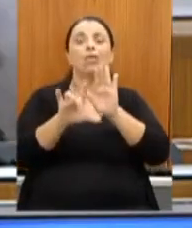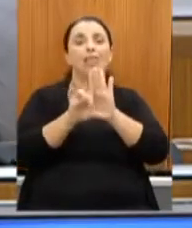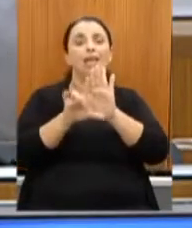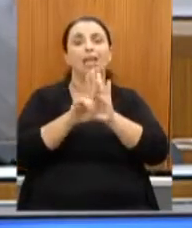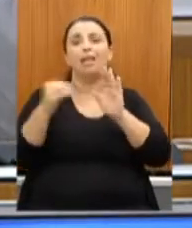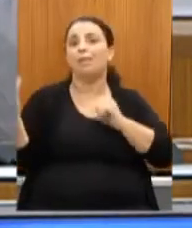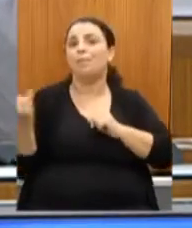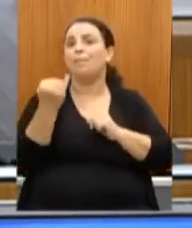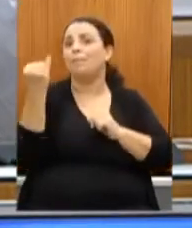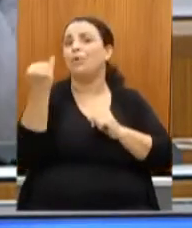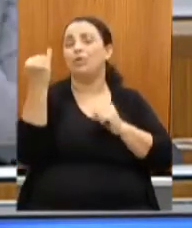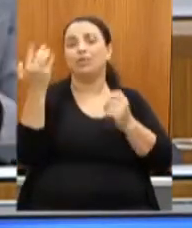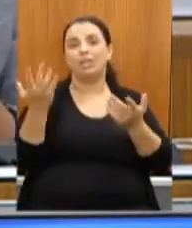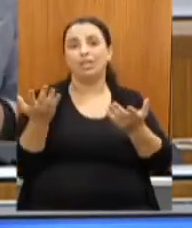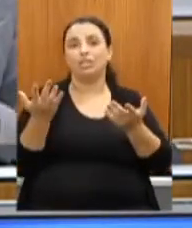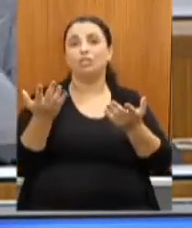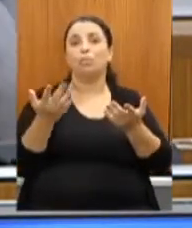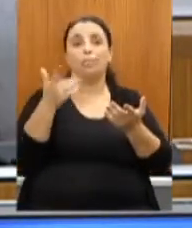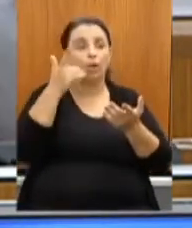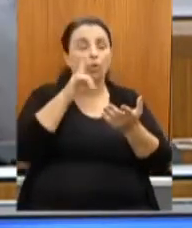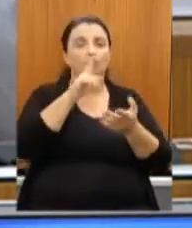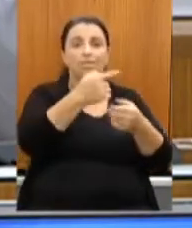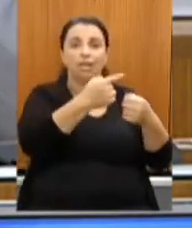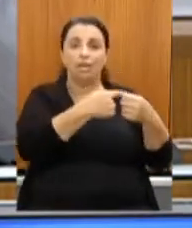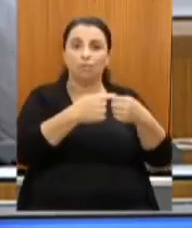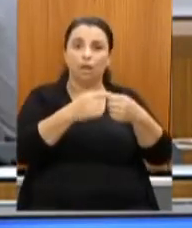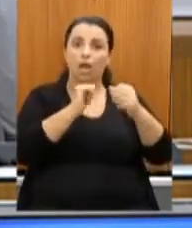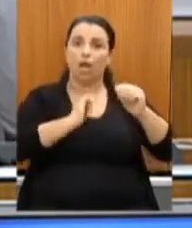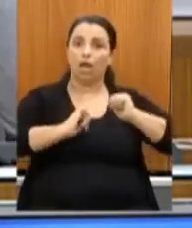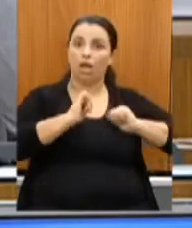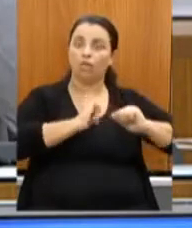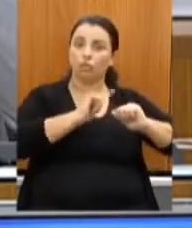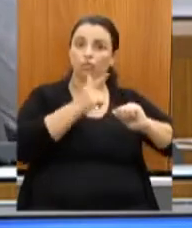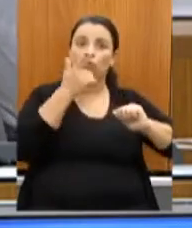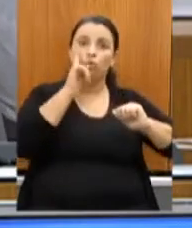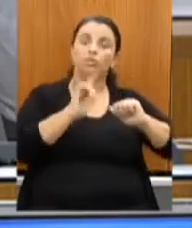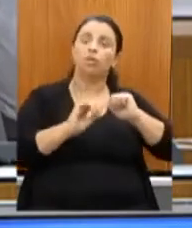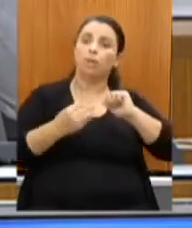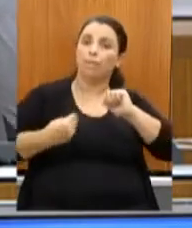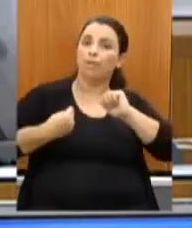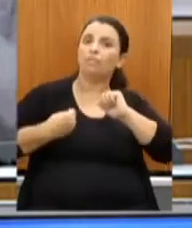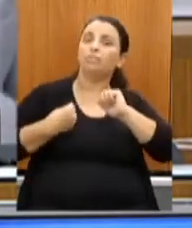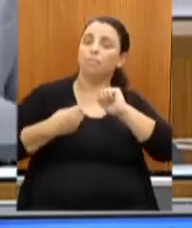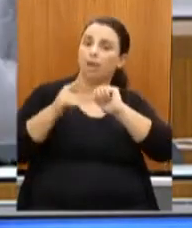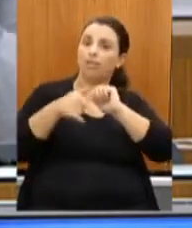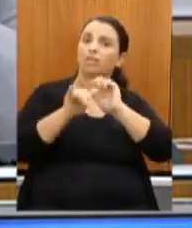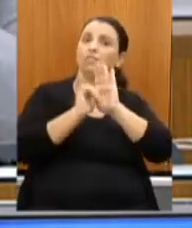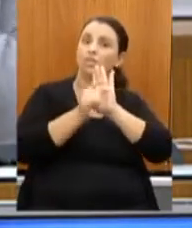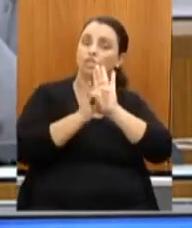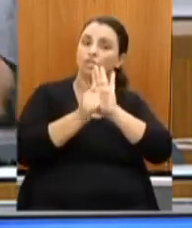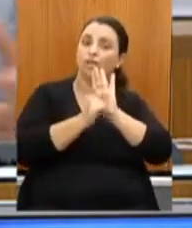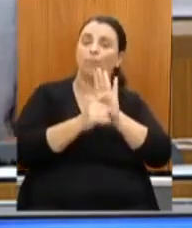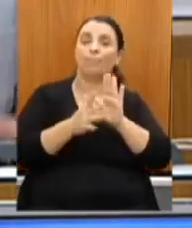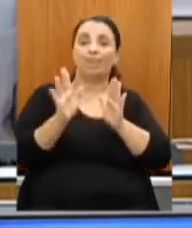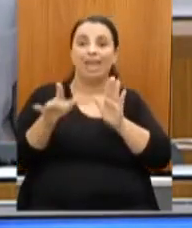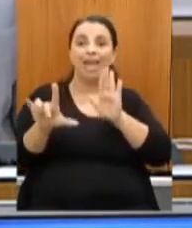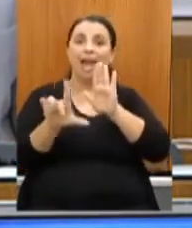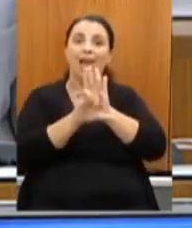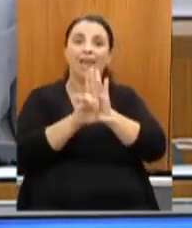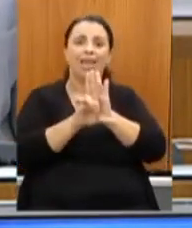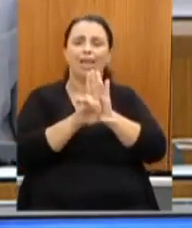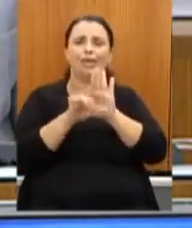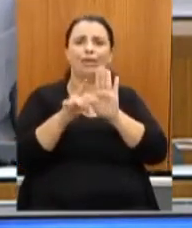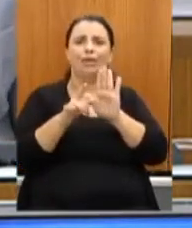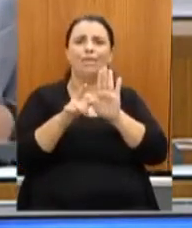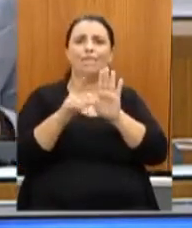lei, ela não teve um marco regulatório próprio, infelizmente, nós atendemos a lei 866